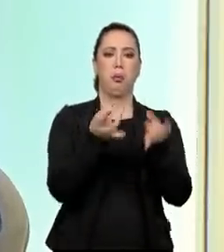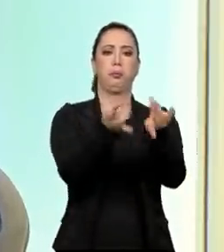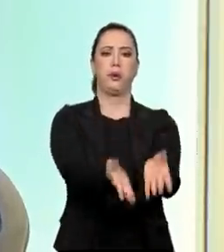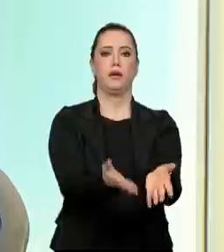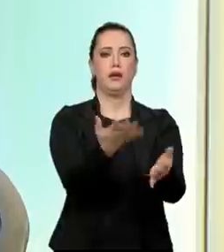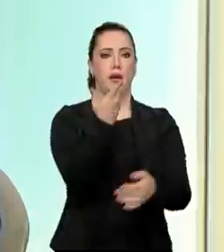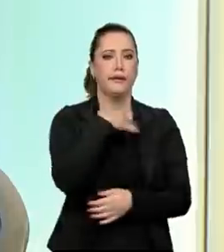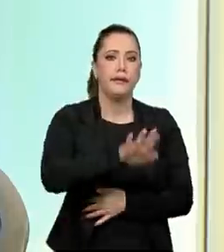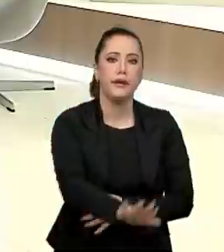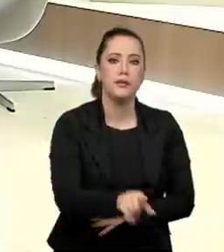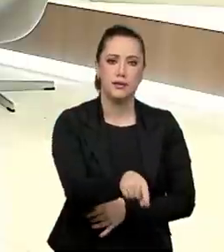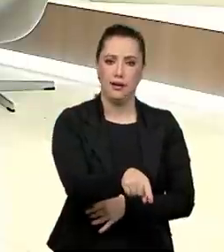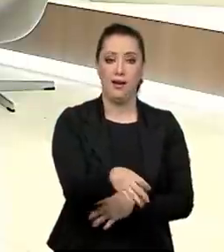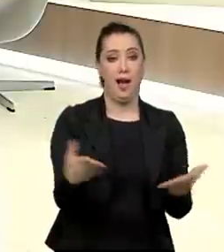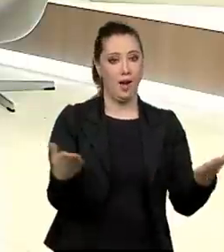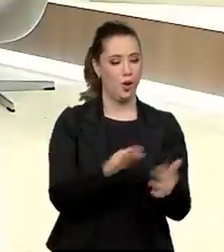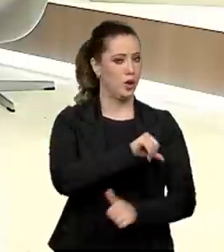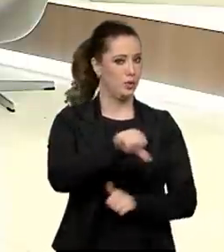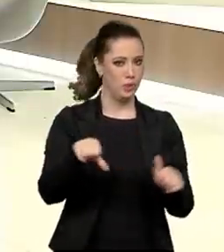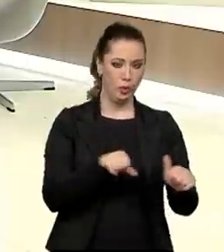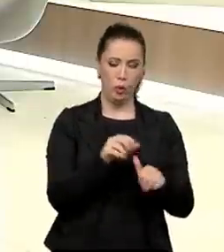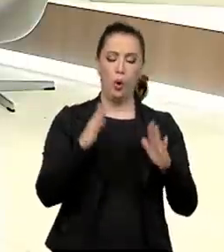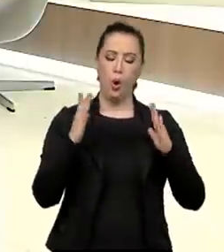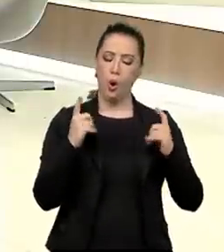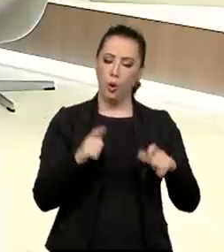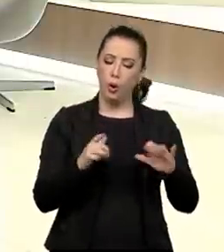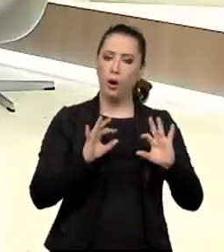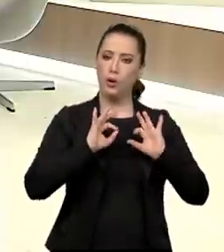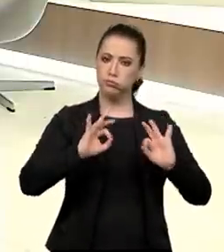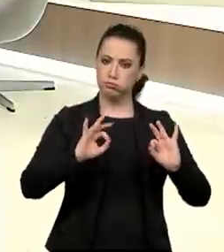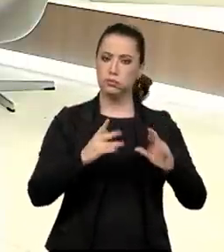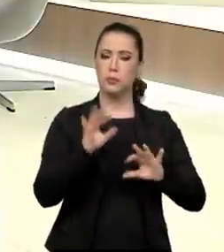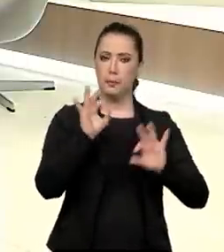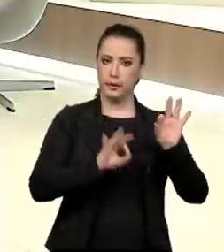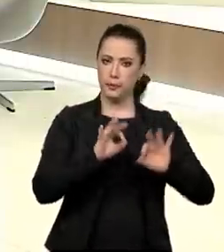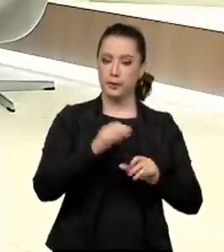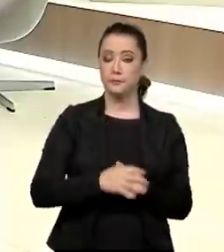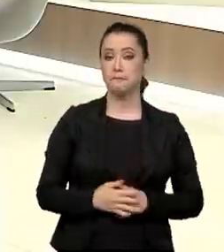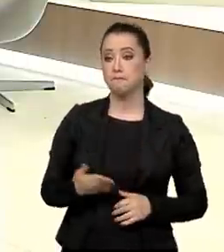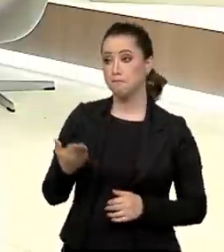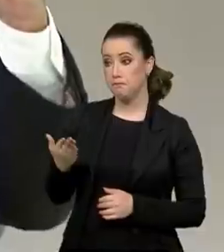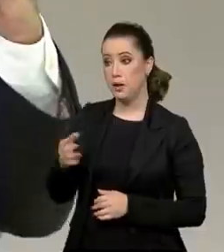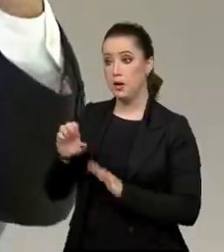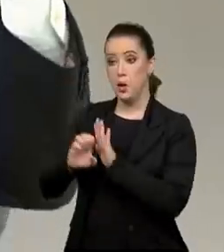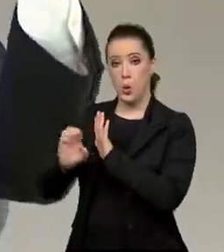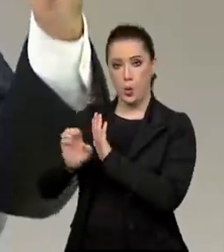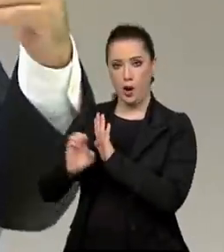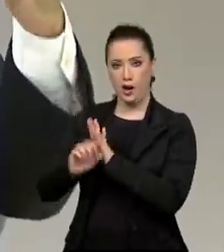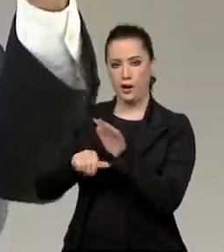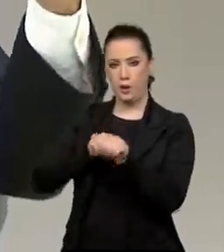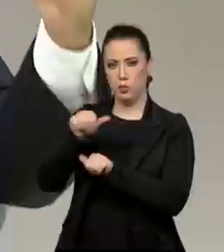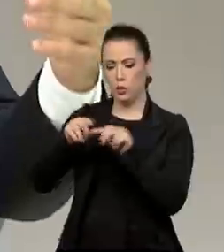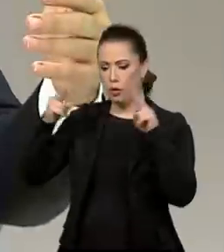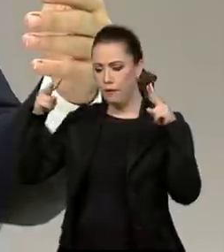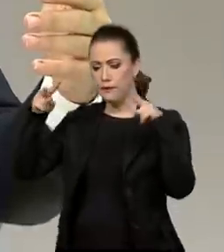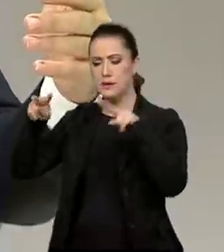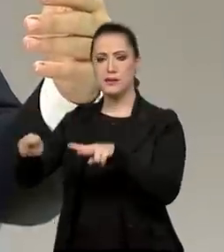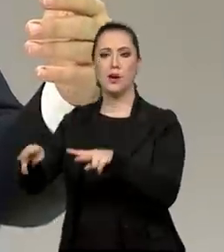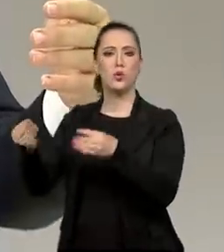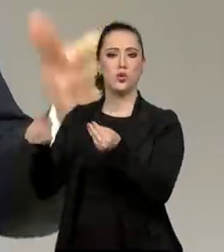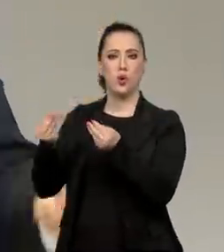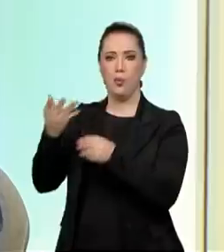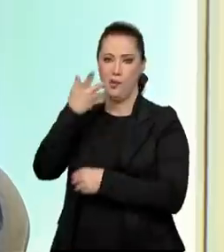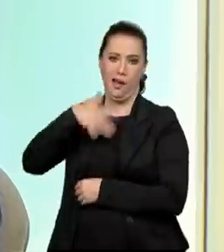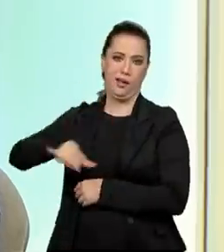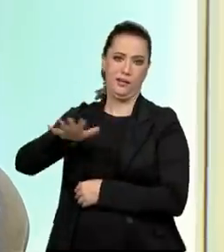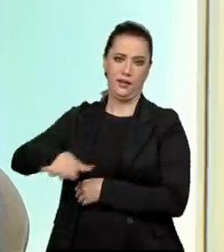A gente pode dizer que o ECA, então, mudou radicalmente a visão da sociedade em relação às crianças e adolescentes no país?